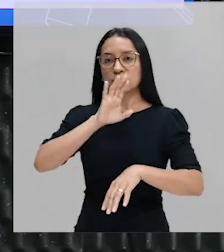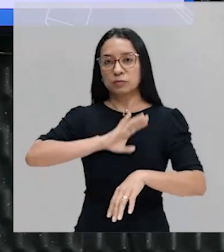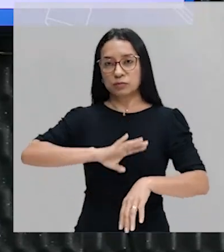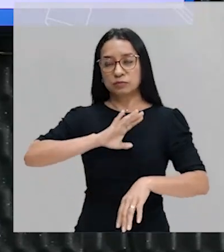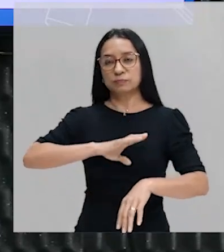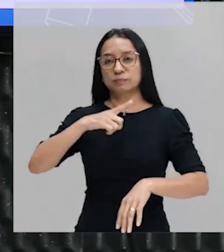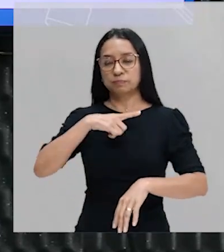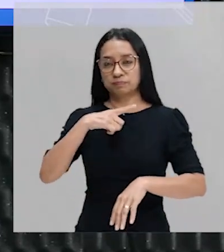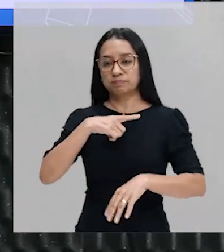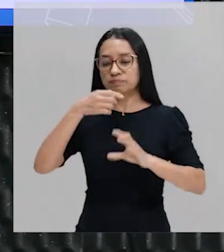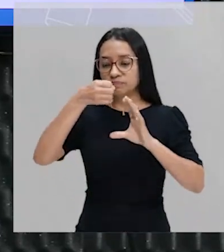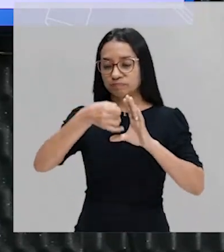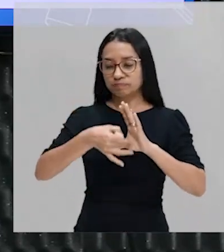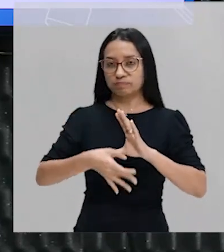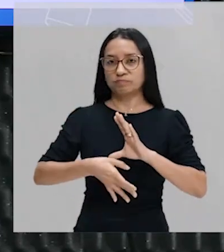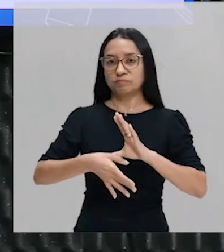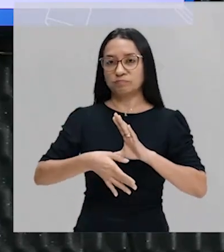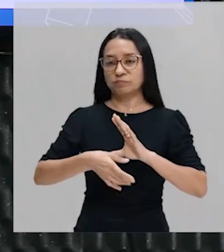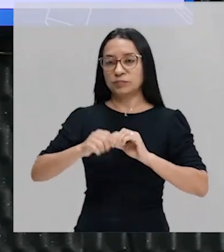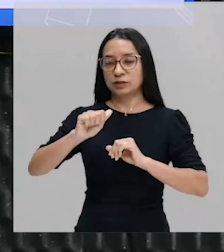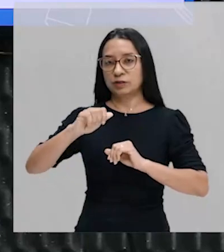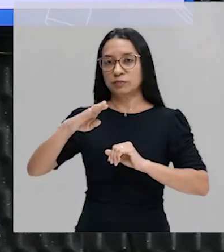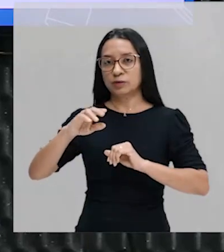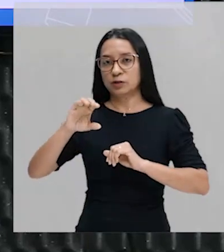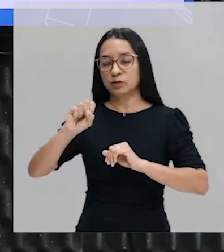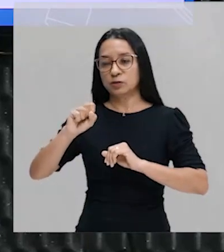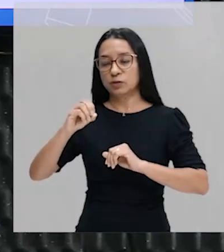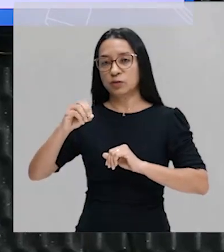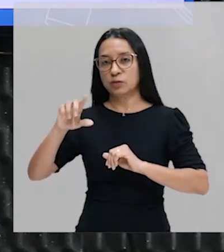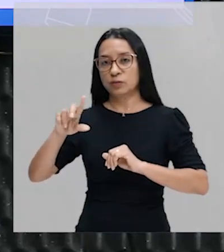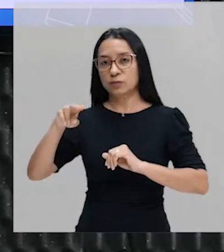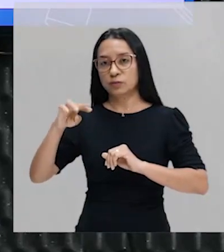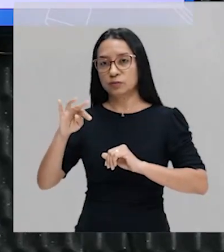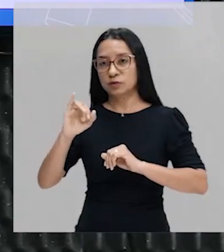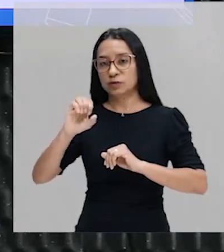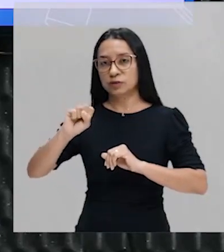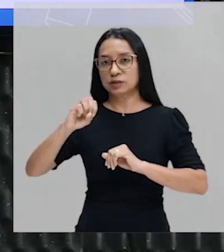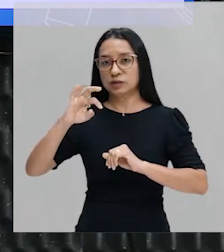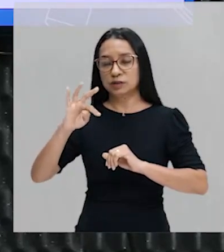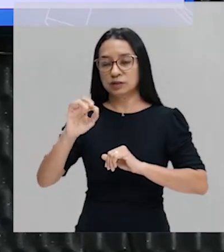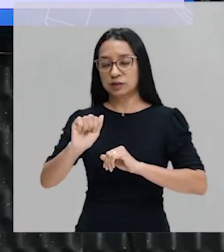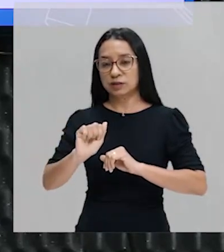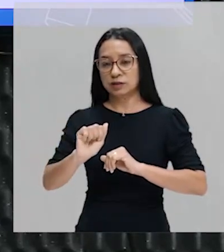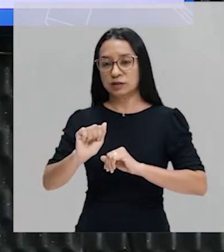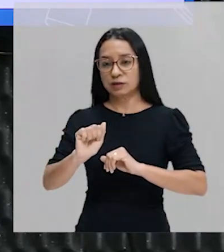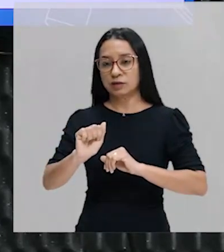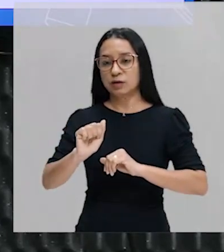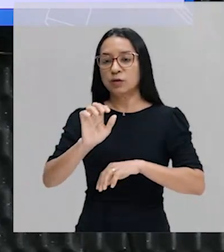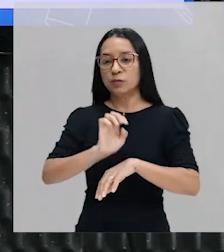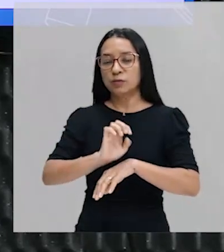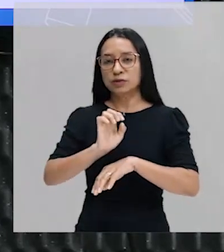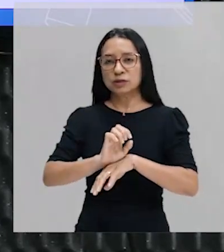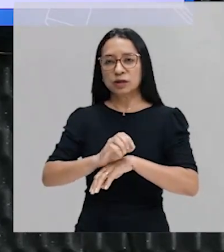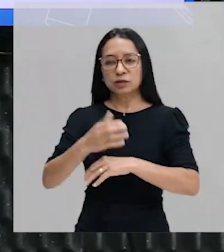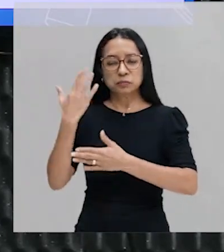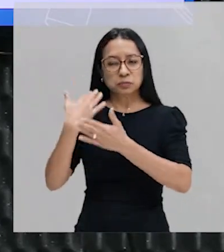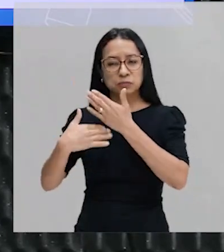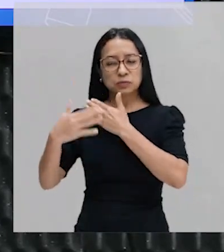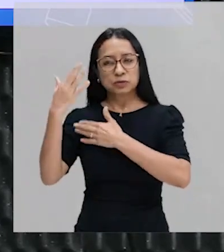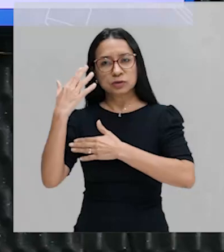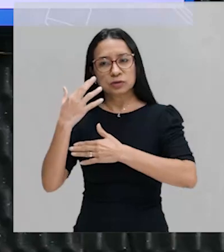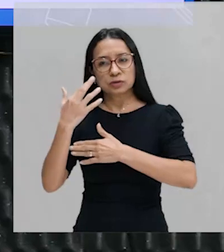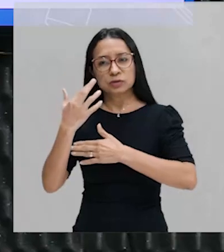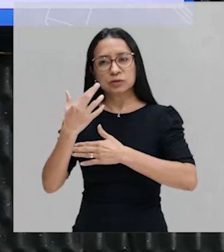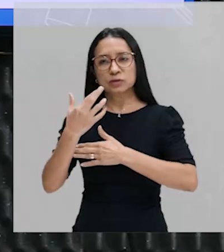que tem características absolutistas. Ele é um Estado de Antigo Regime. Ele se enquadra no contexto